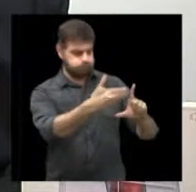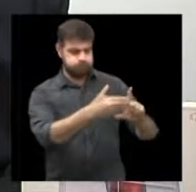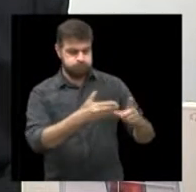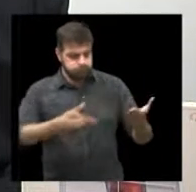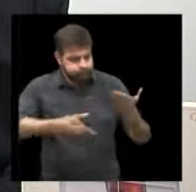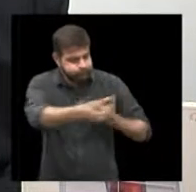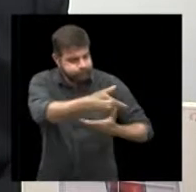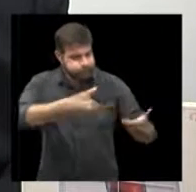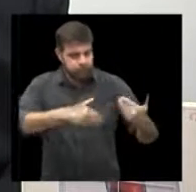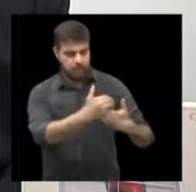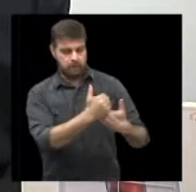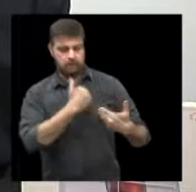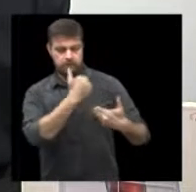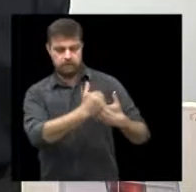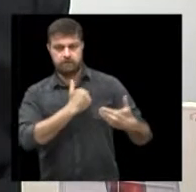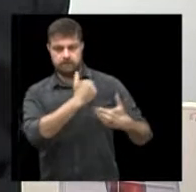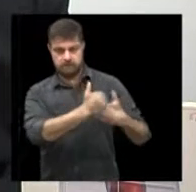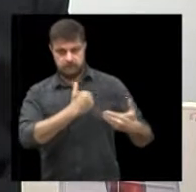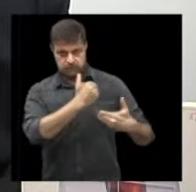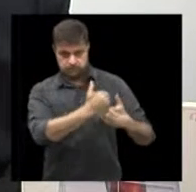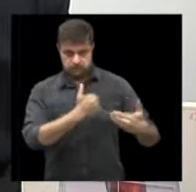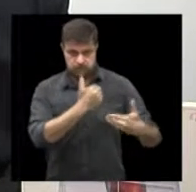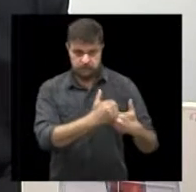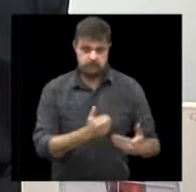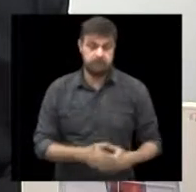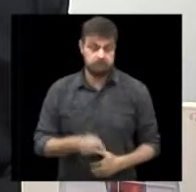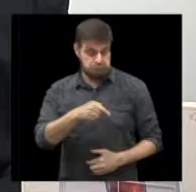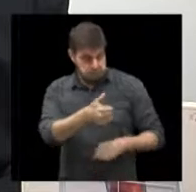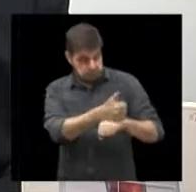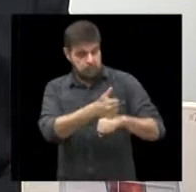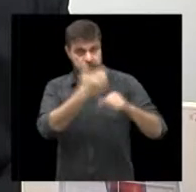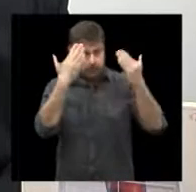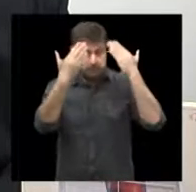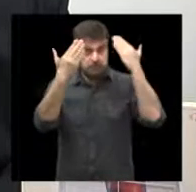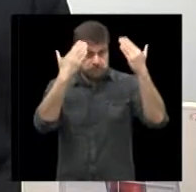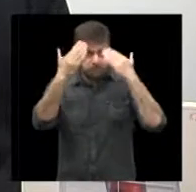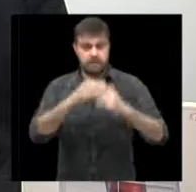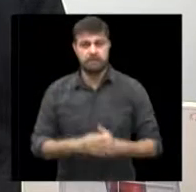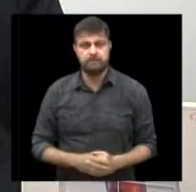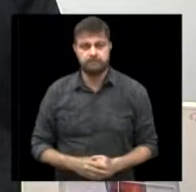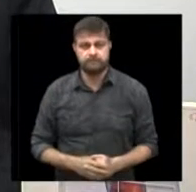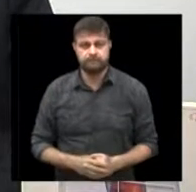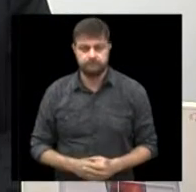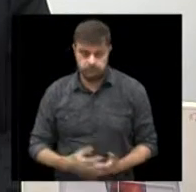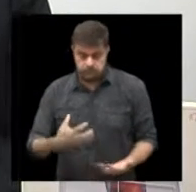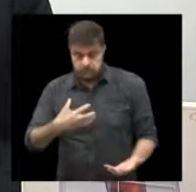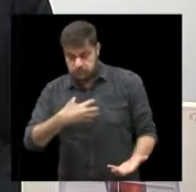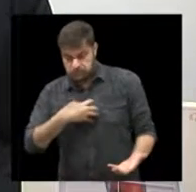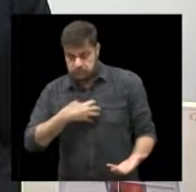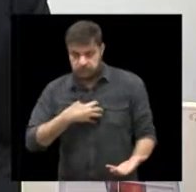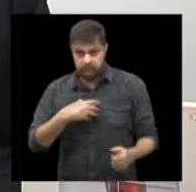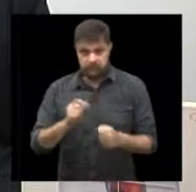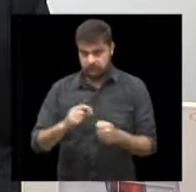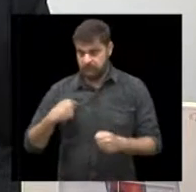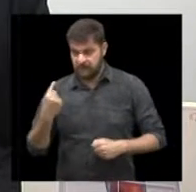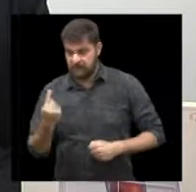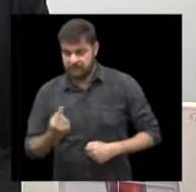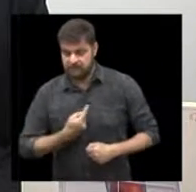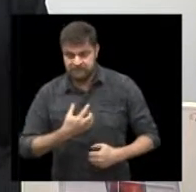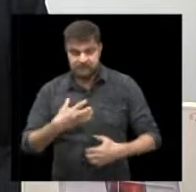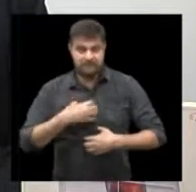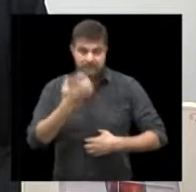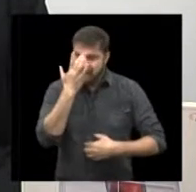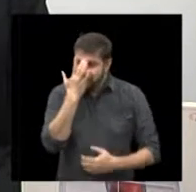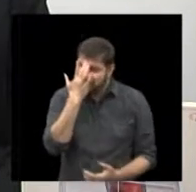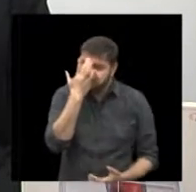sua sessão, de orientação psicológica com o psicólogo escolhido. Isso, de uma certa forma, nos traz uma modernidade, uma